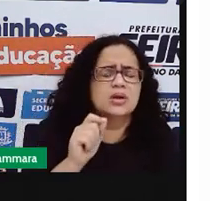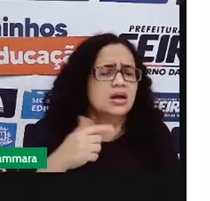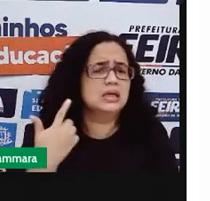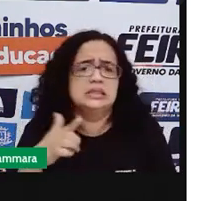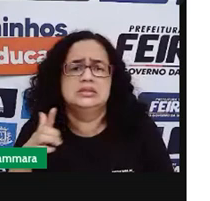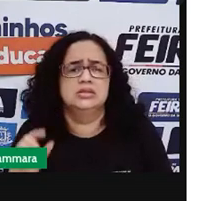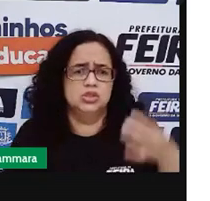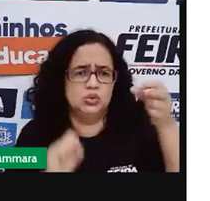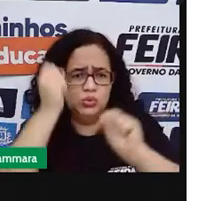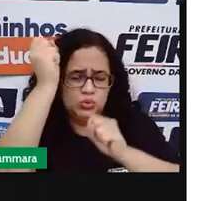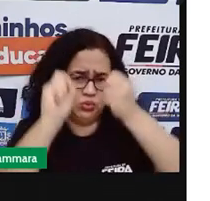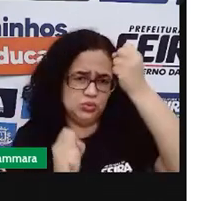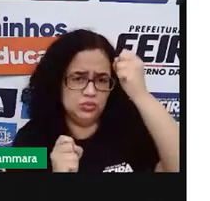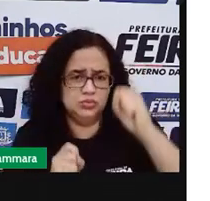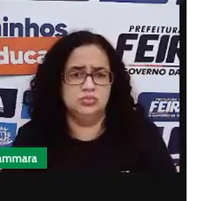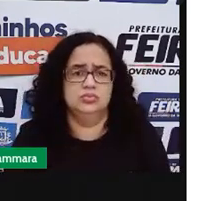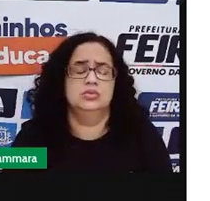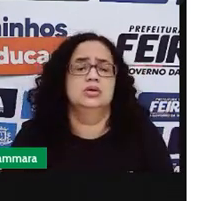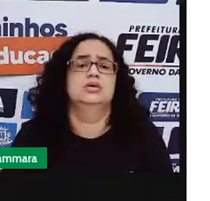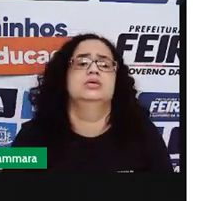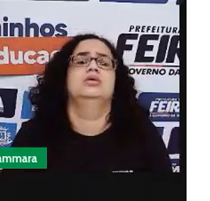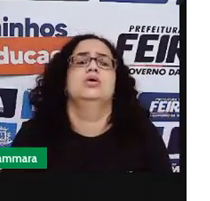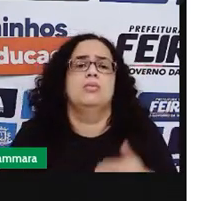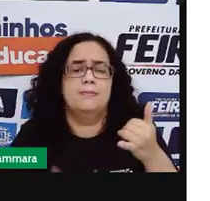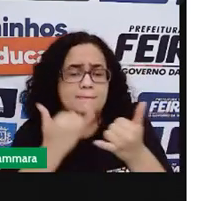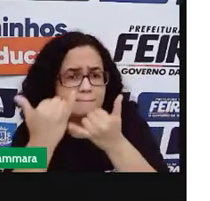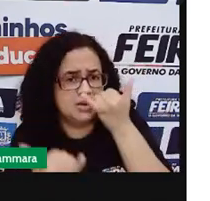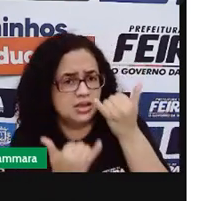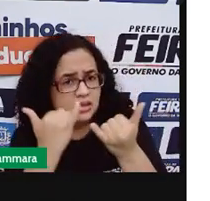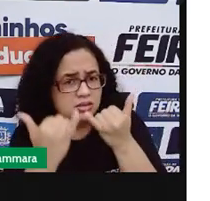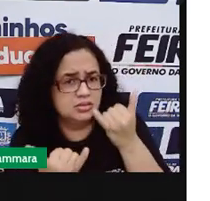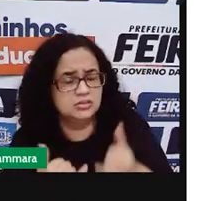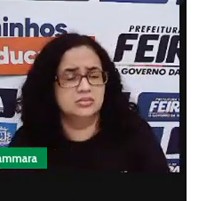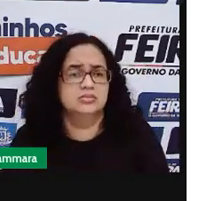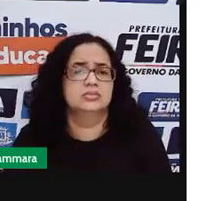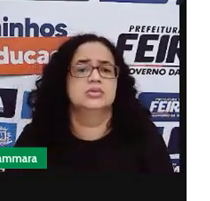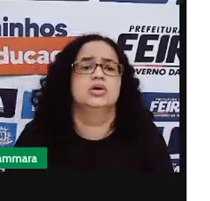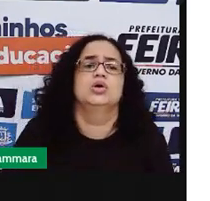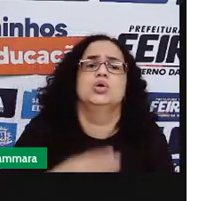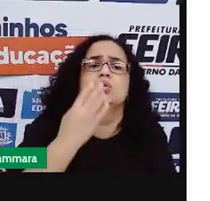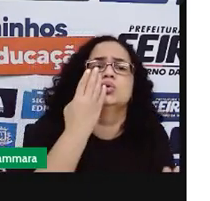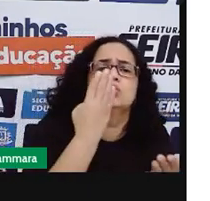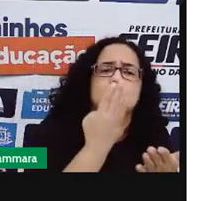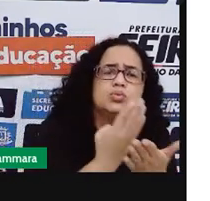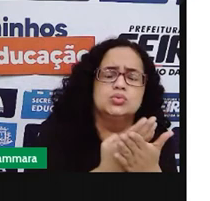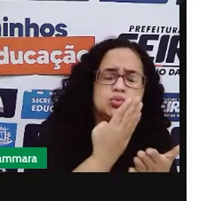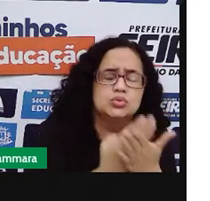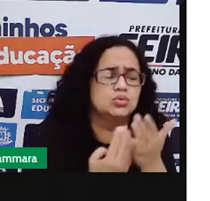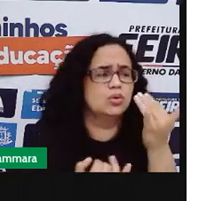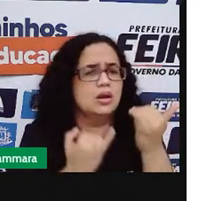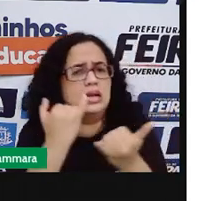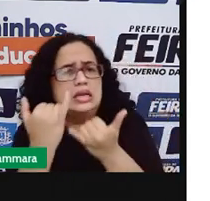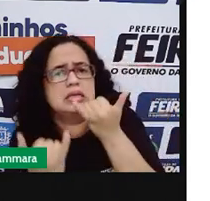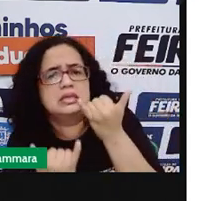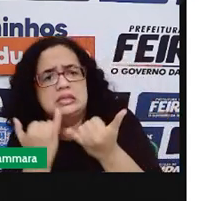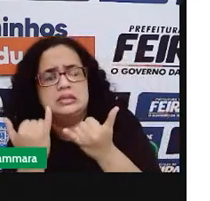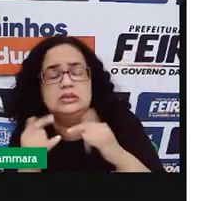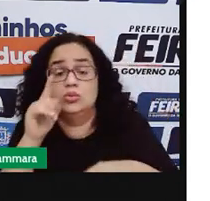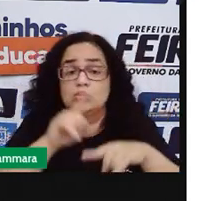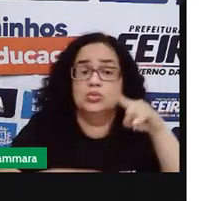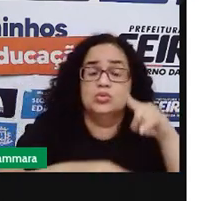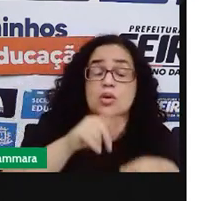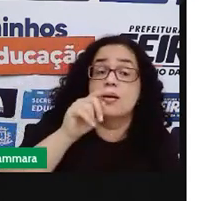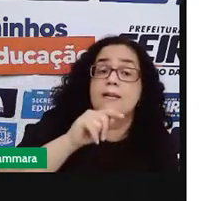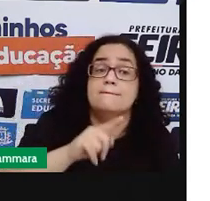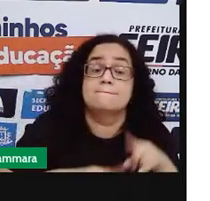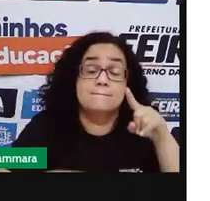industrializados? Os brinquedos, nós estudamos sobre os brinquedos, como eles são produzidos,